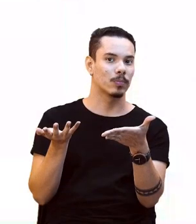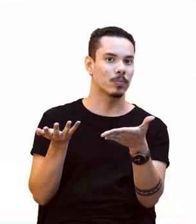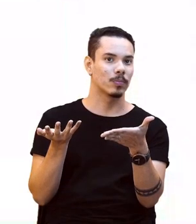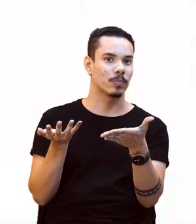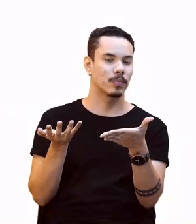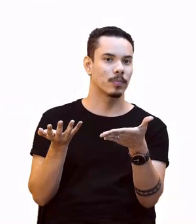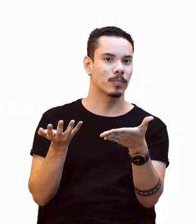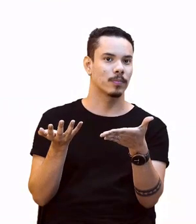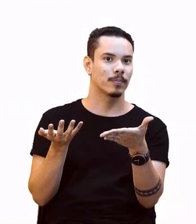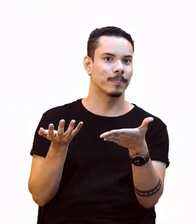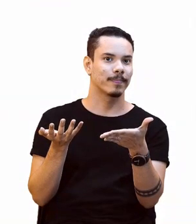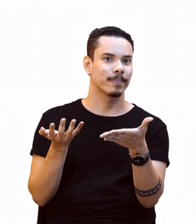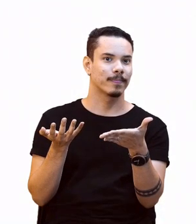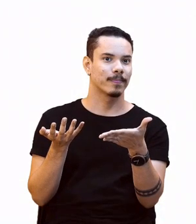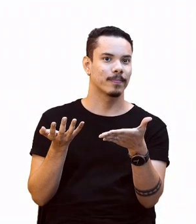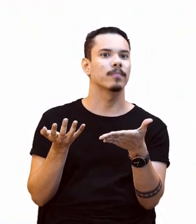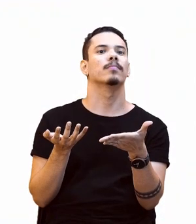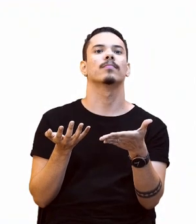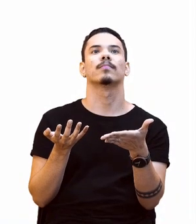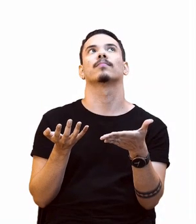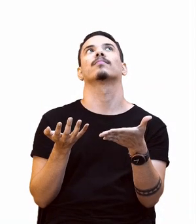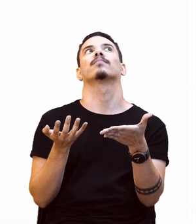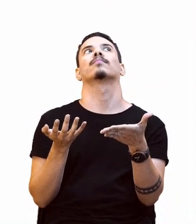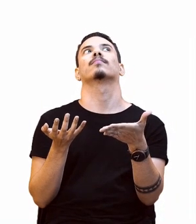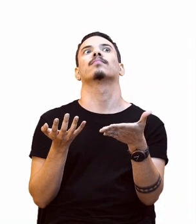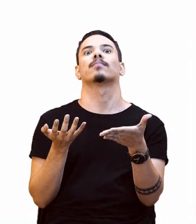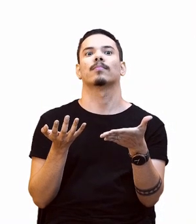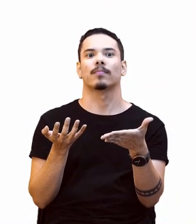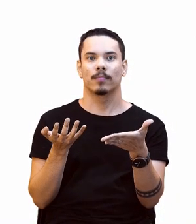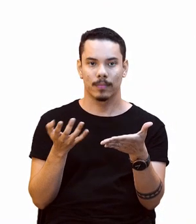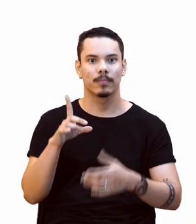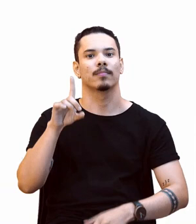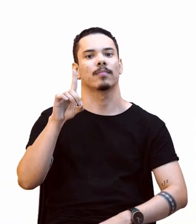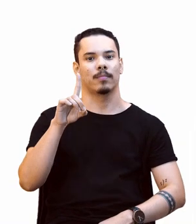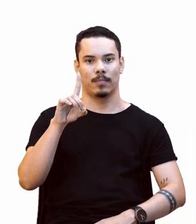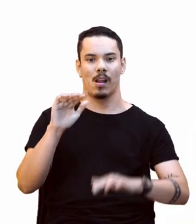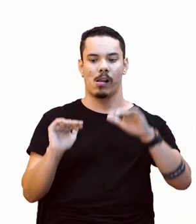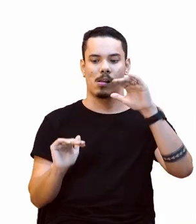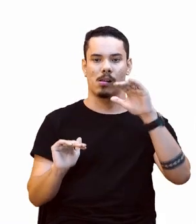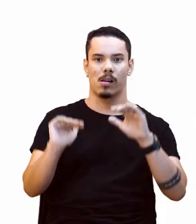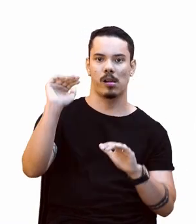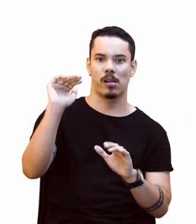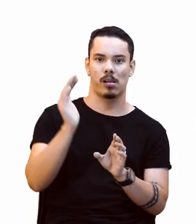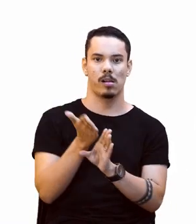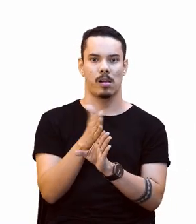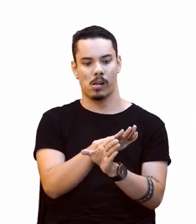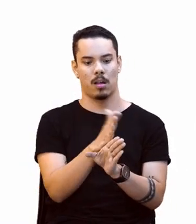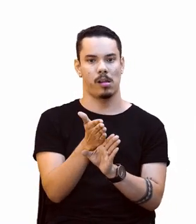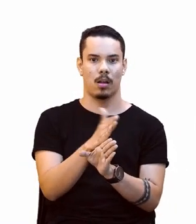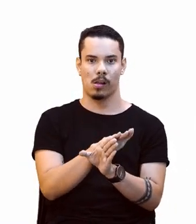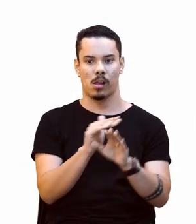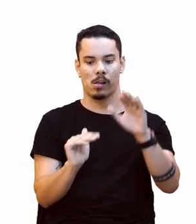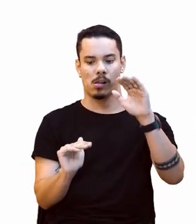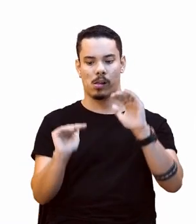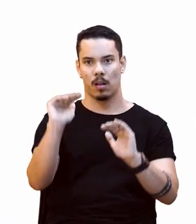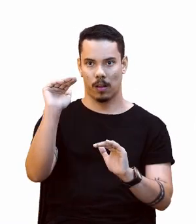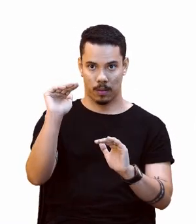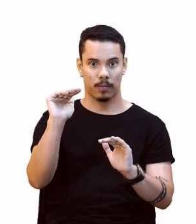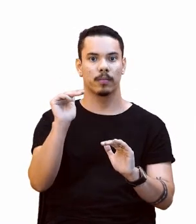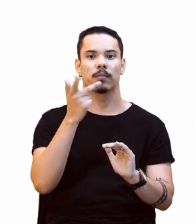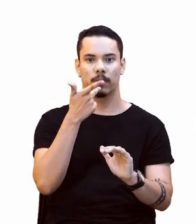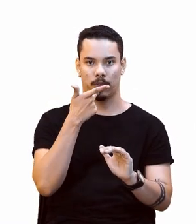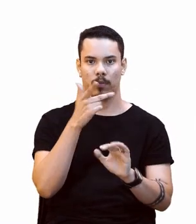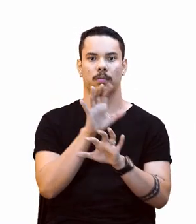Tô apontando aí. Ah! Em desequilíbrio, pessoal. Ele fala essa questão, ó.